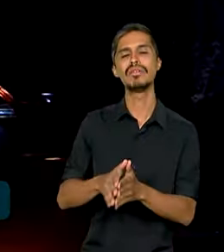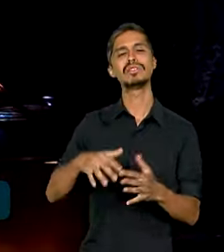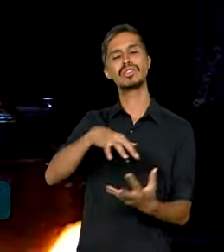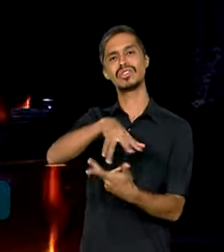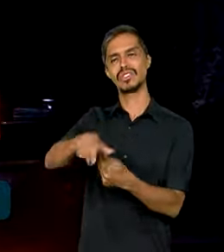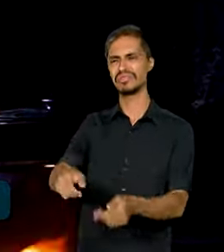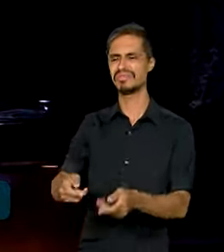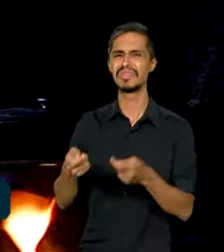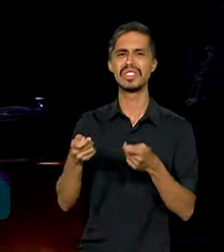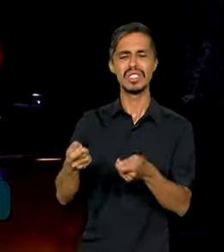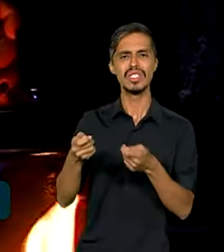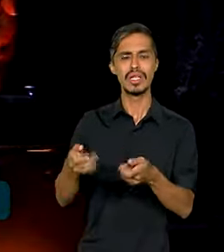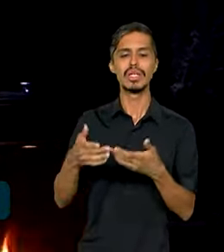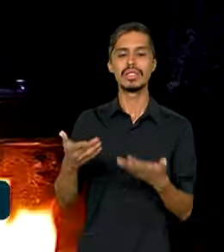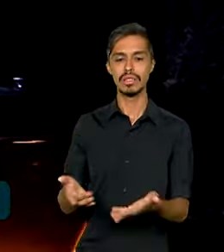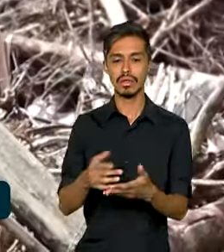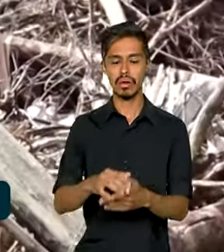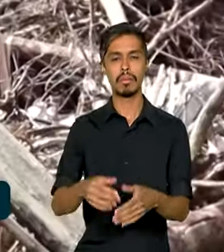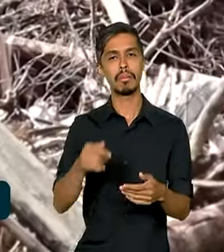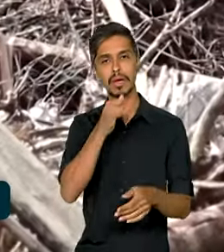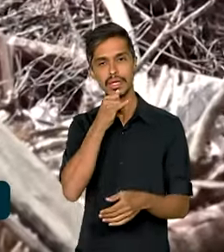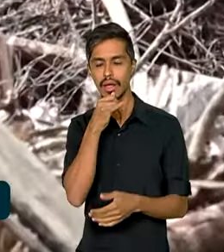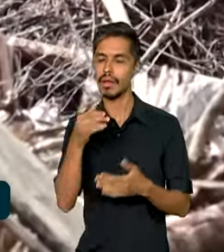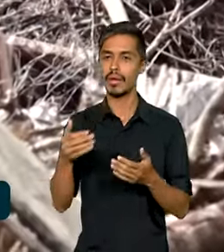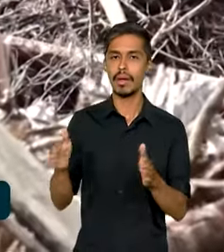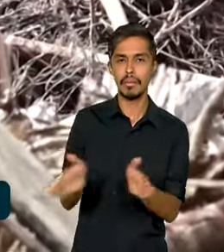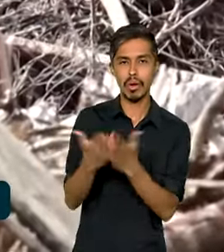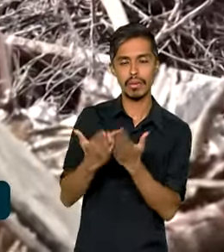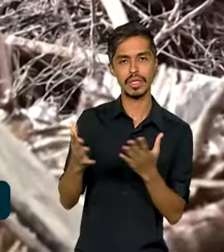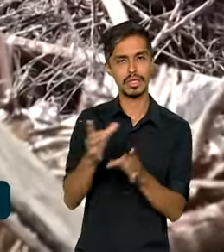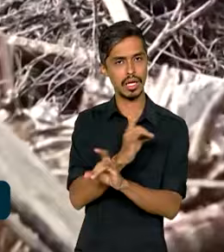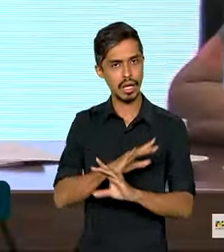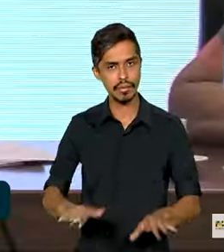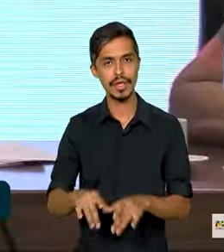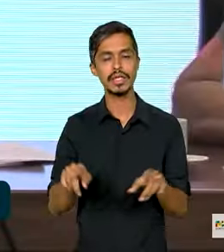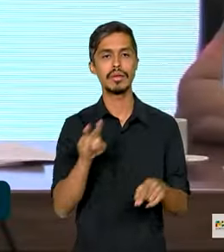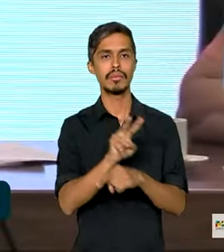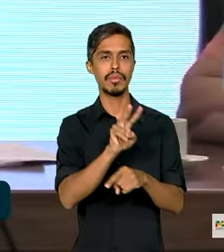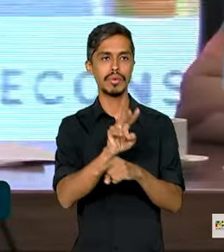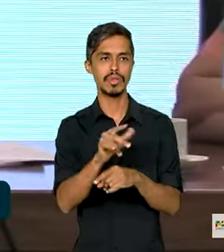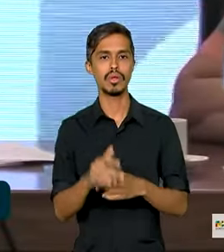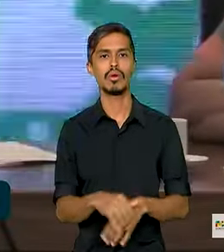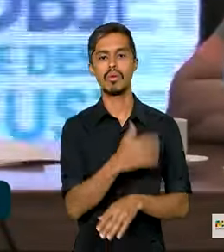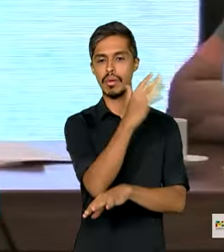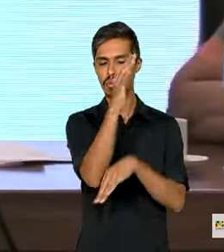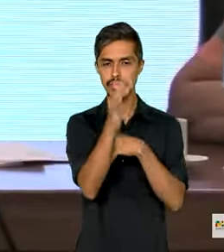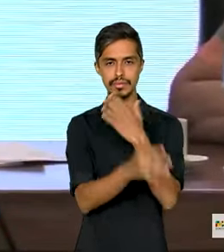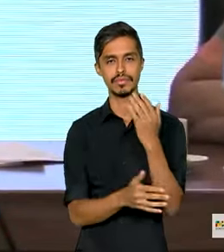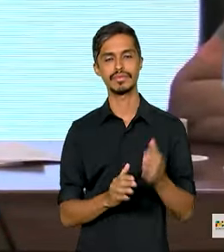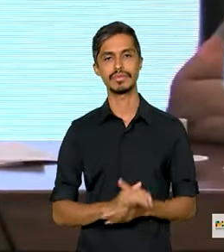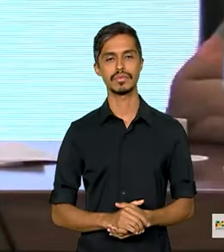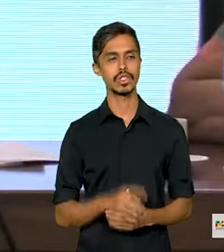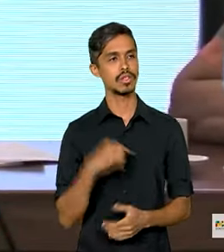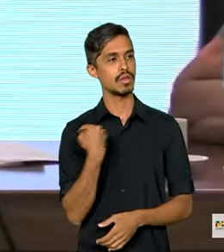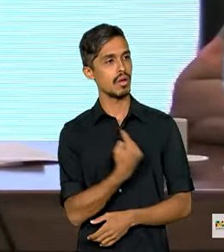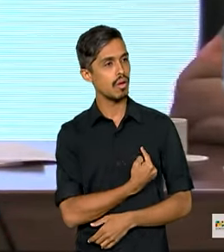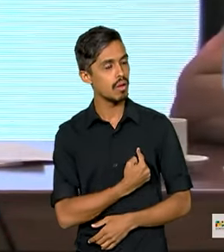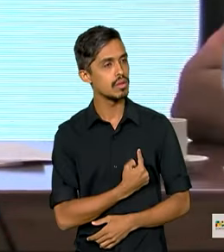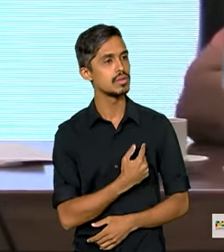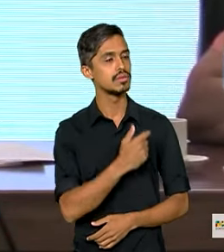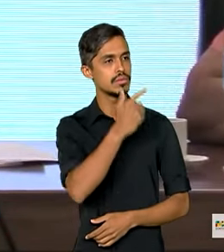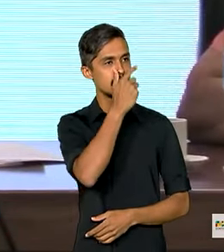por exemplo, para acabar com a pobreza e proteger o meio ambiente. Nós estamos cumprindo